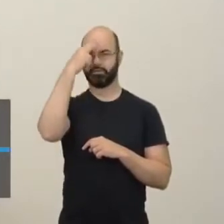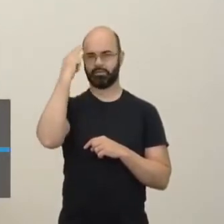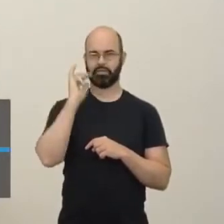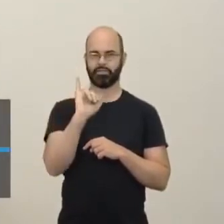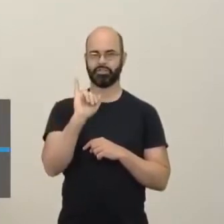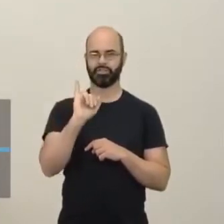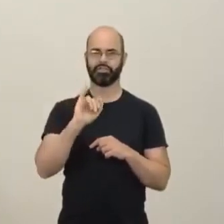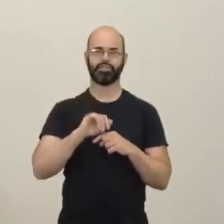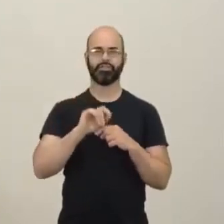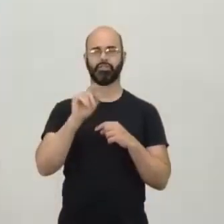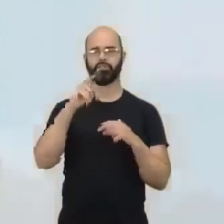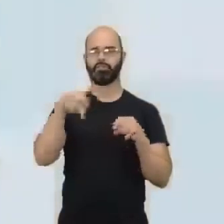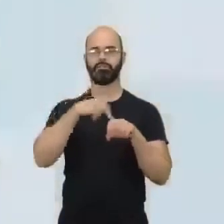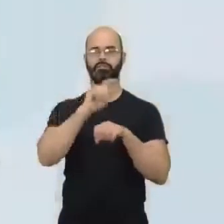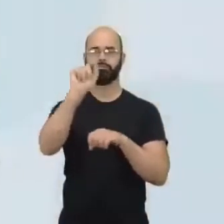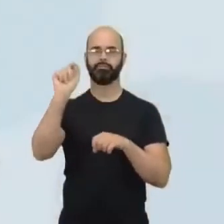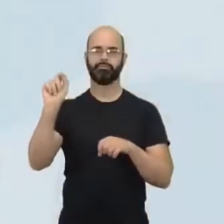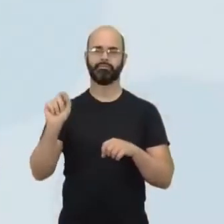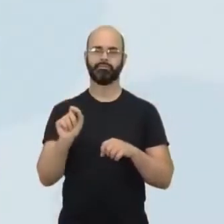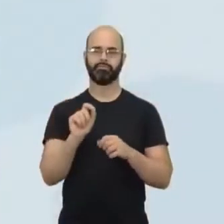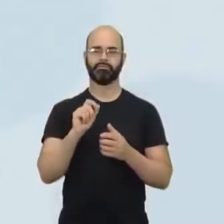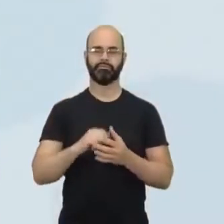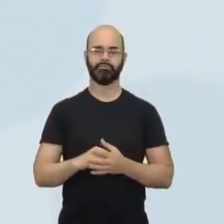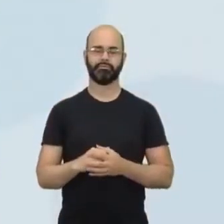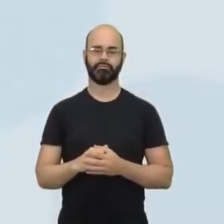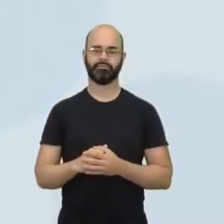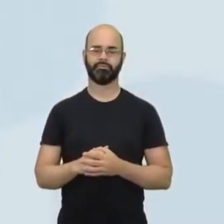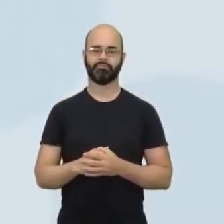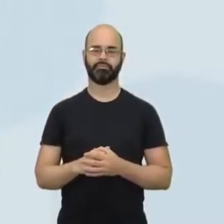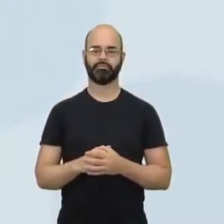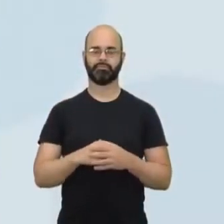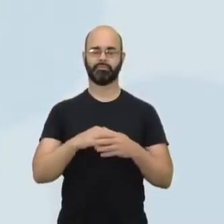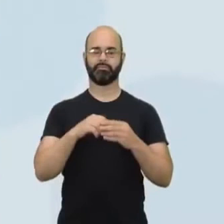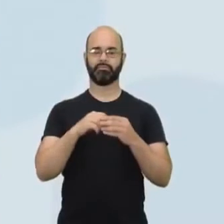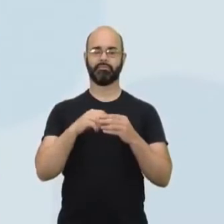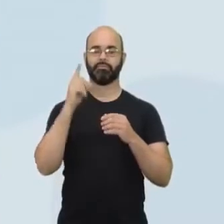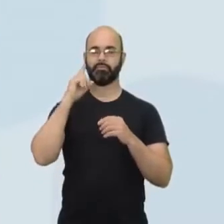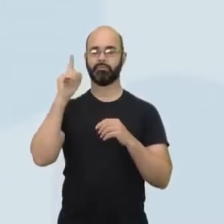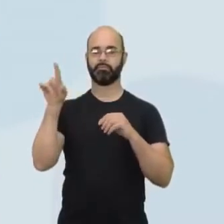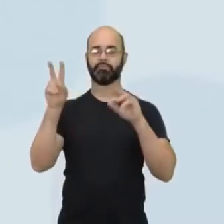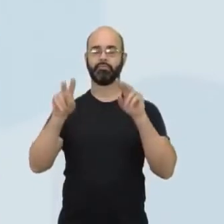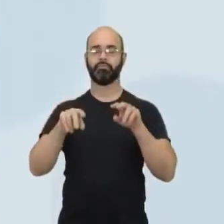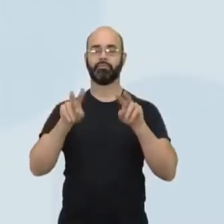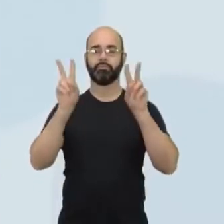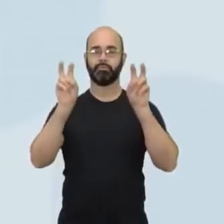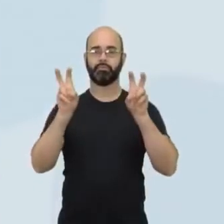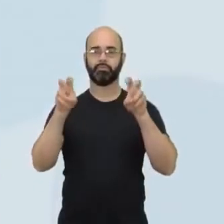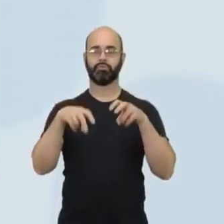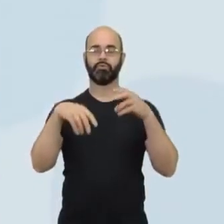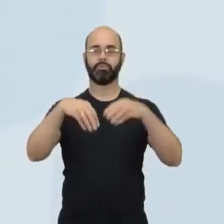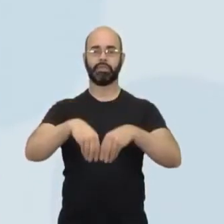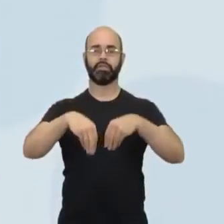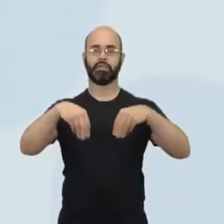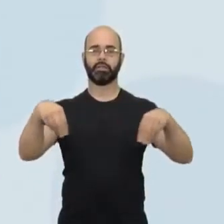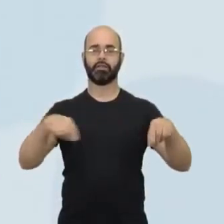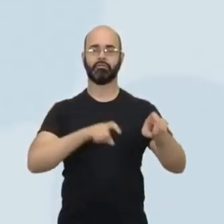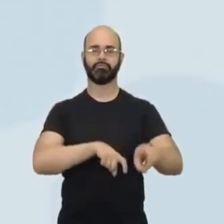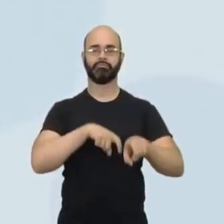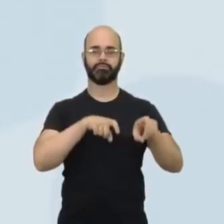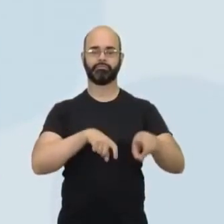Vamos lá para a próxima tela, que nós vamos ver um mapa falando sobre o uso da terra. Áreas cultivadas em